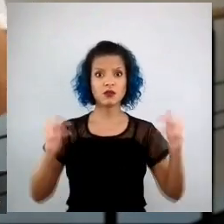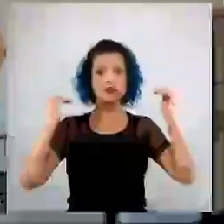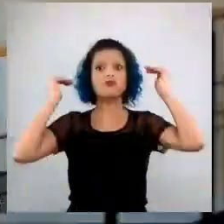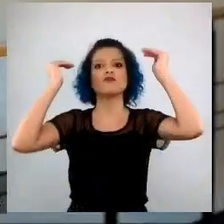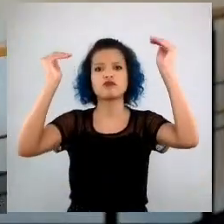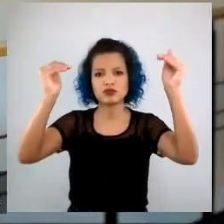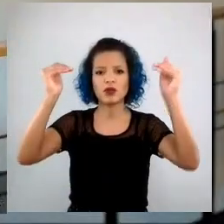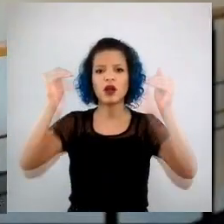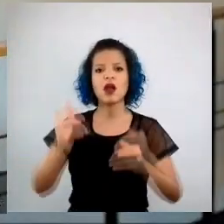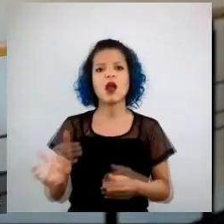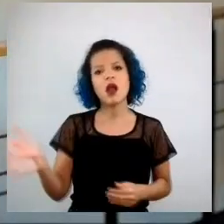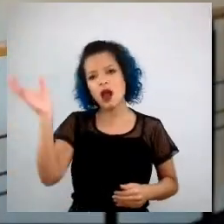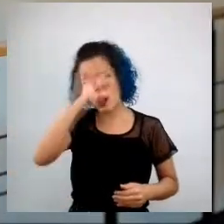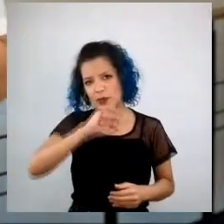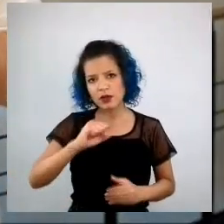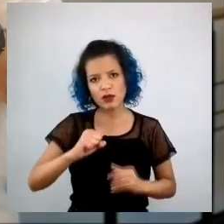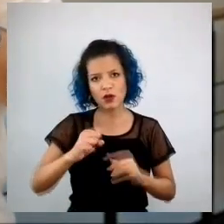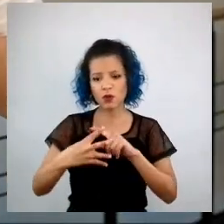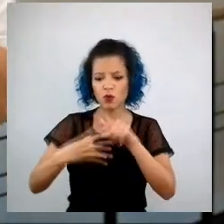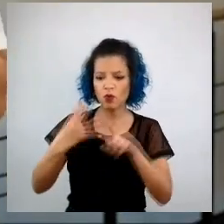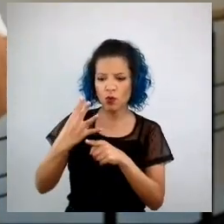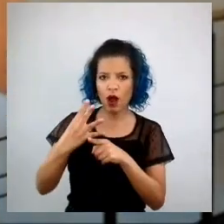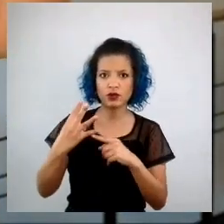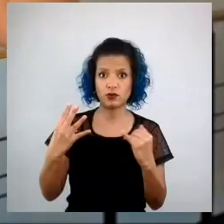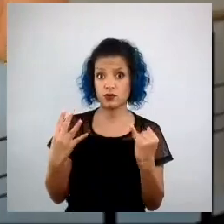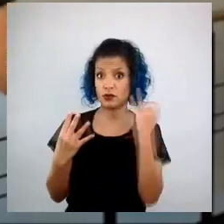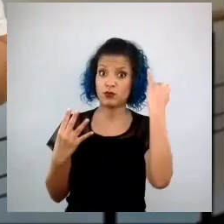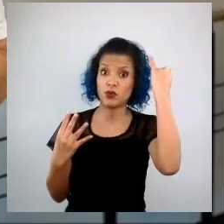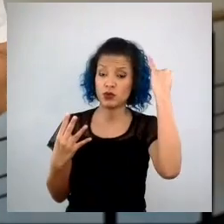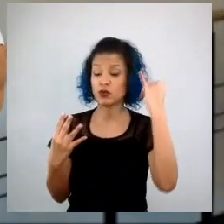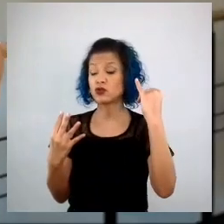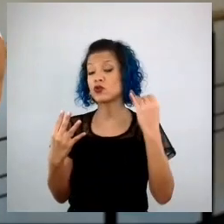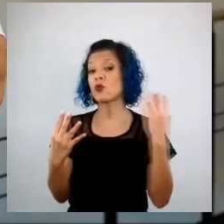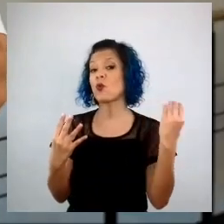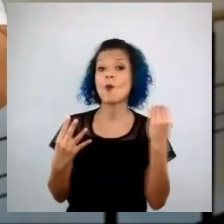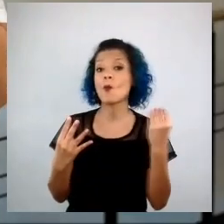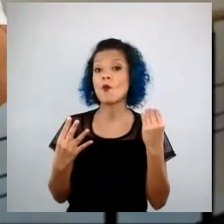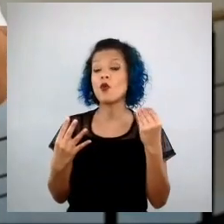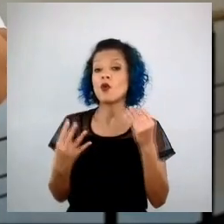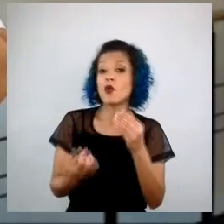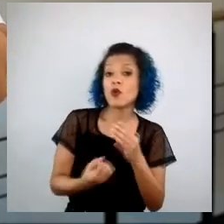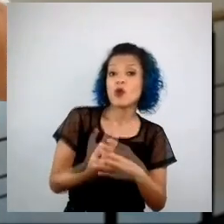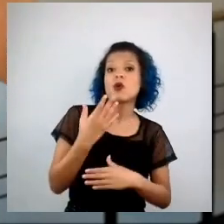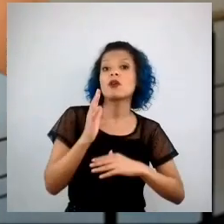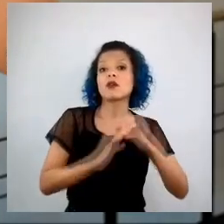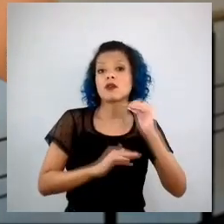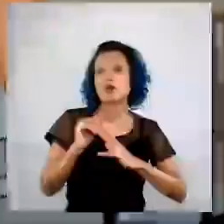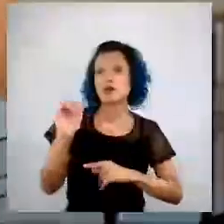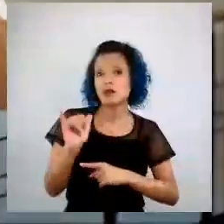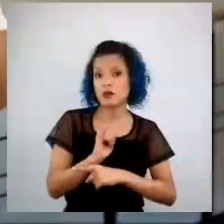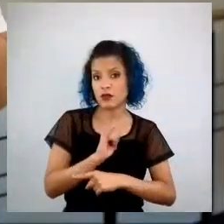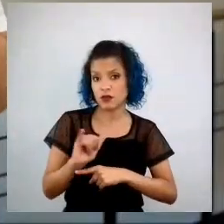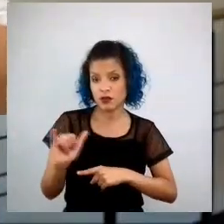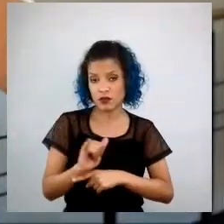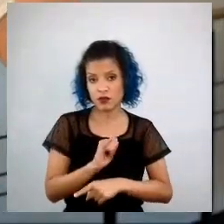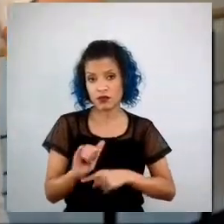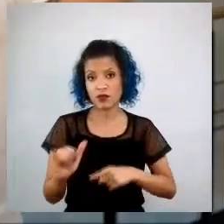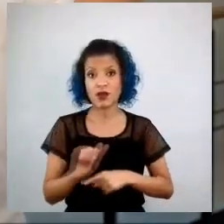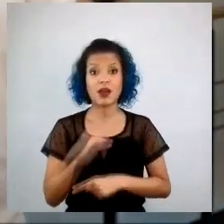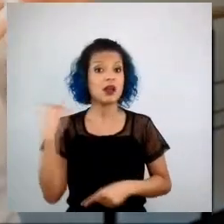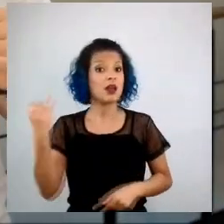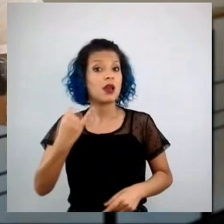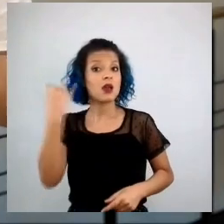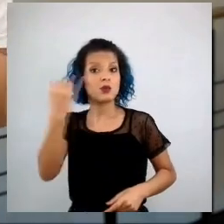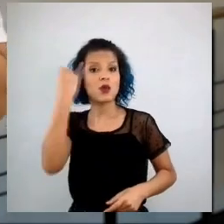quatro coisas fundamentais sobre como construir estratégias culturalmente relevantes, usando